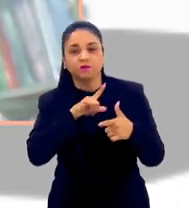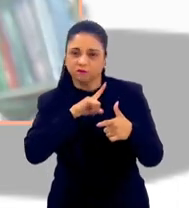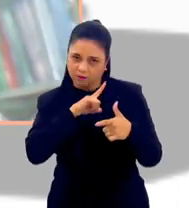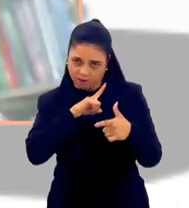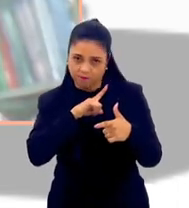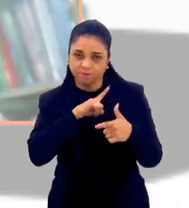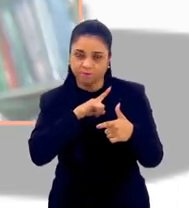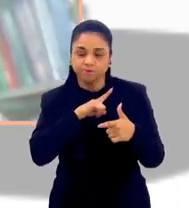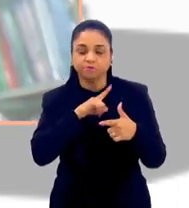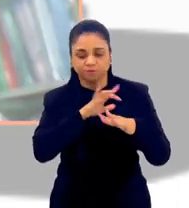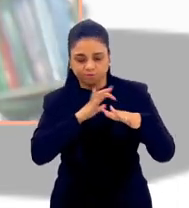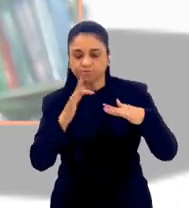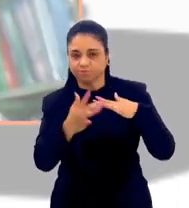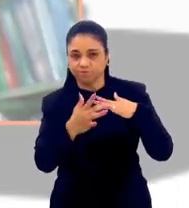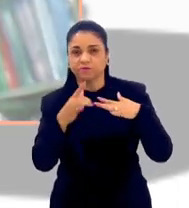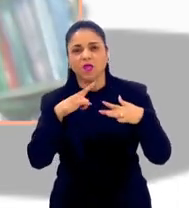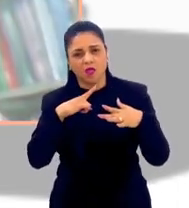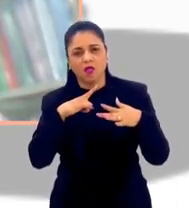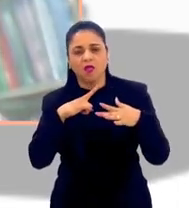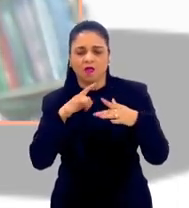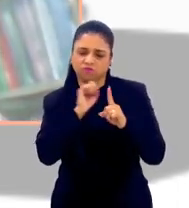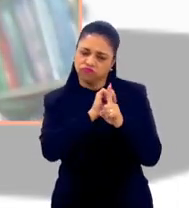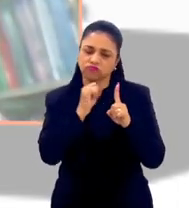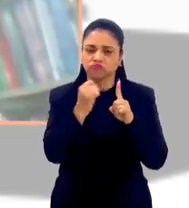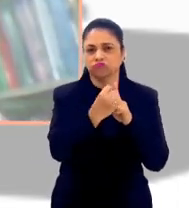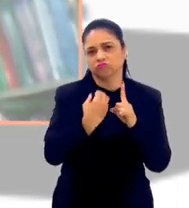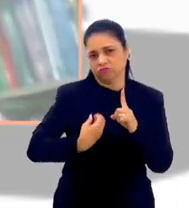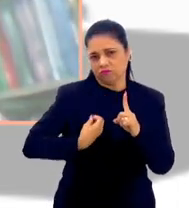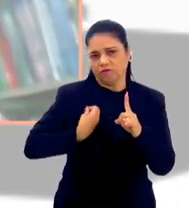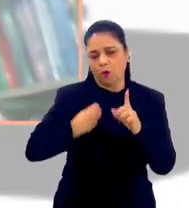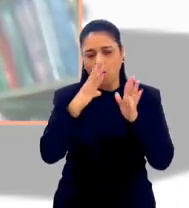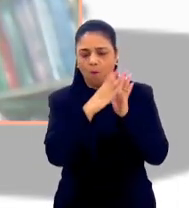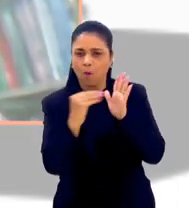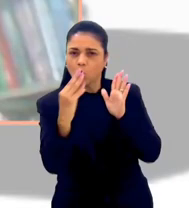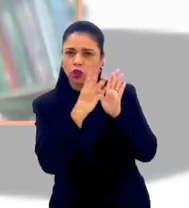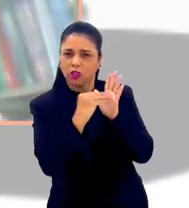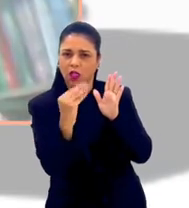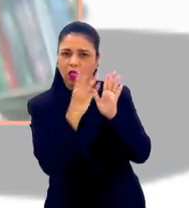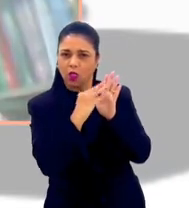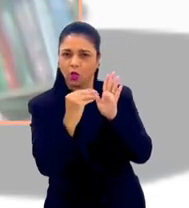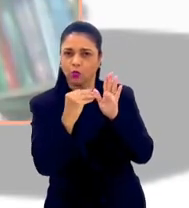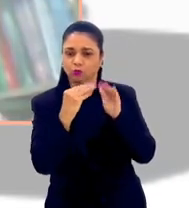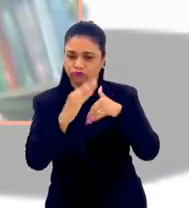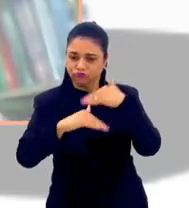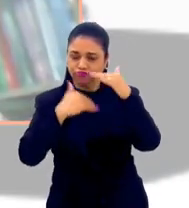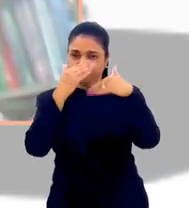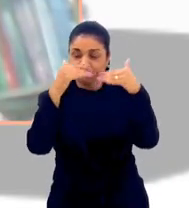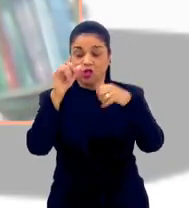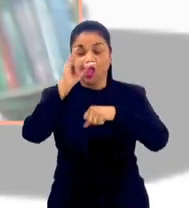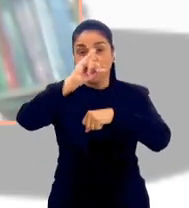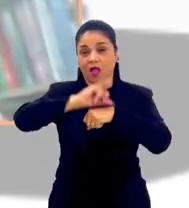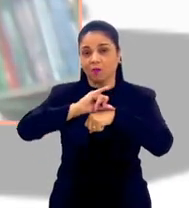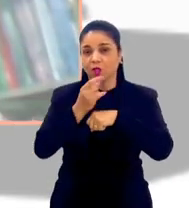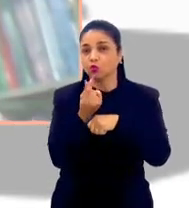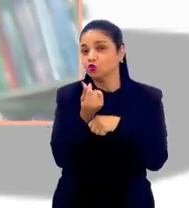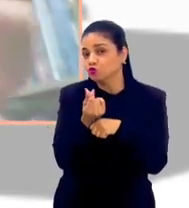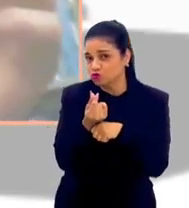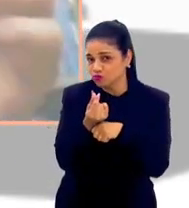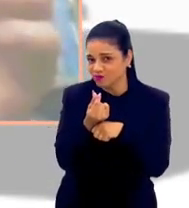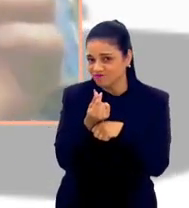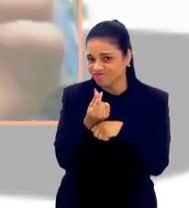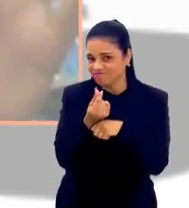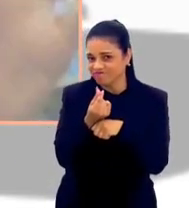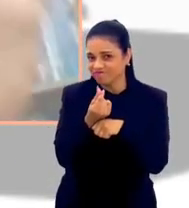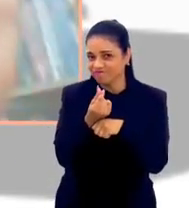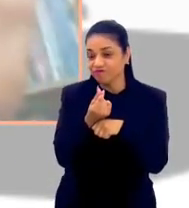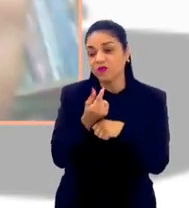a gente vive numa sociedade de um modelo produtivo centrado no capital, no dinheiro. Diz que a gente